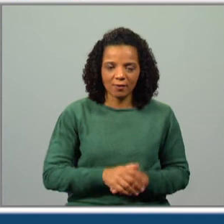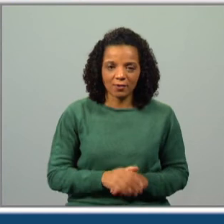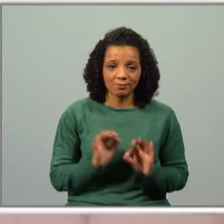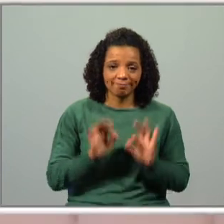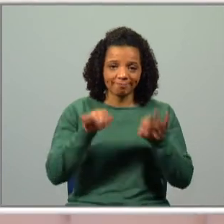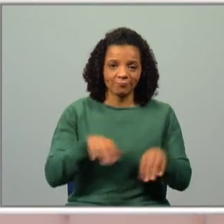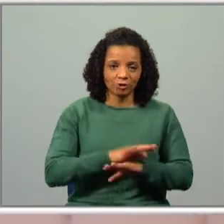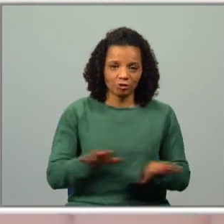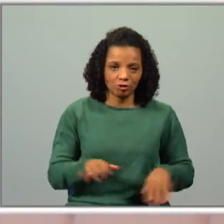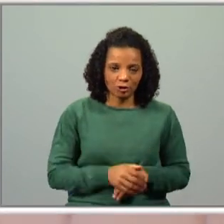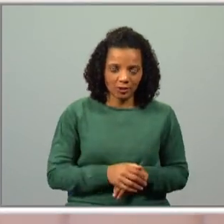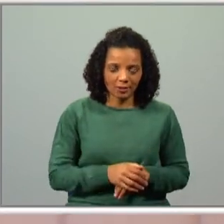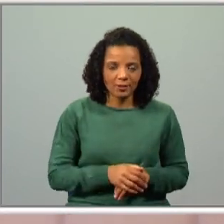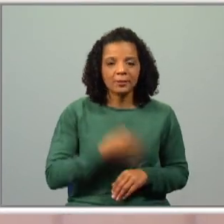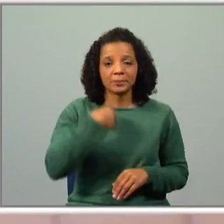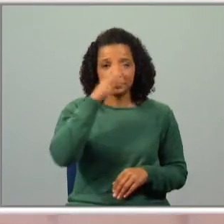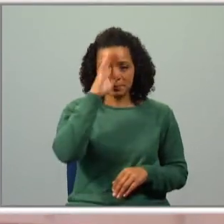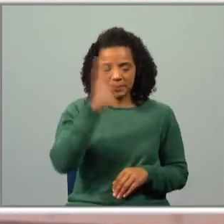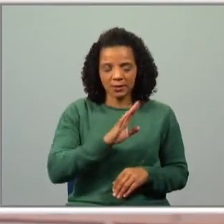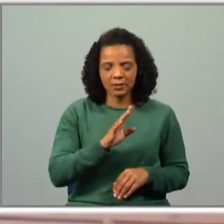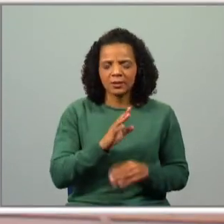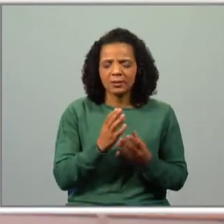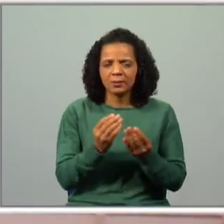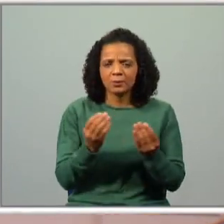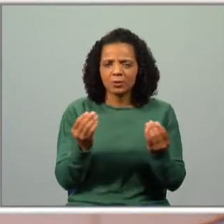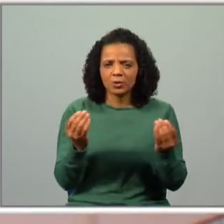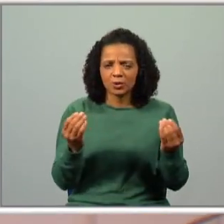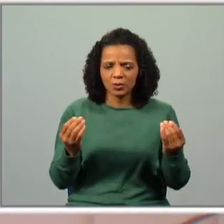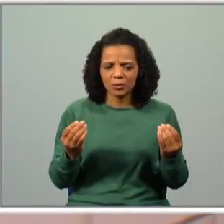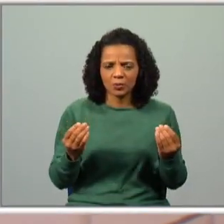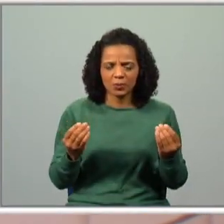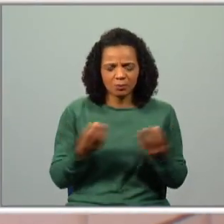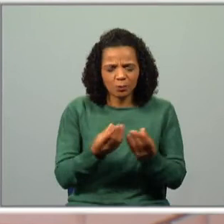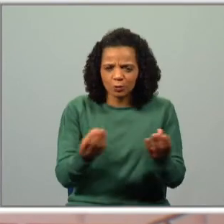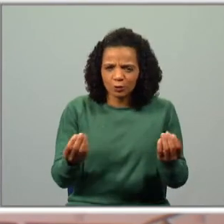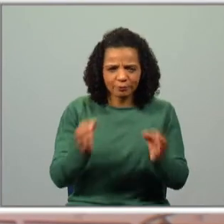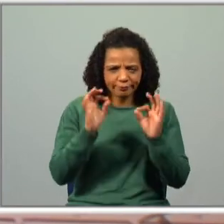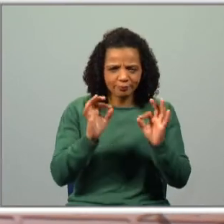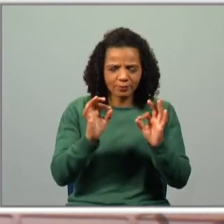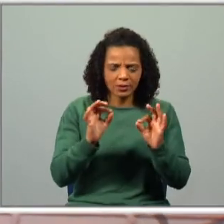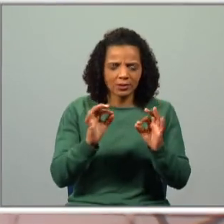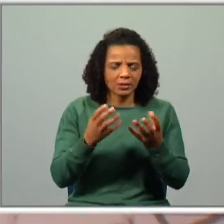final. Como sempre, muito, muito, muito capazes.